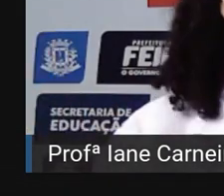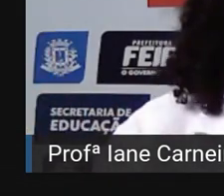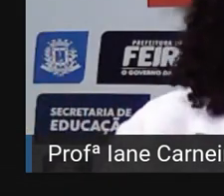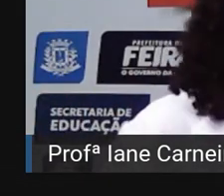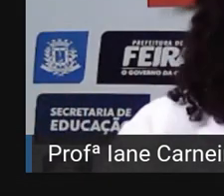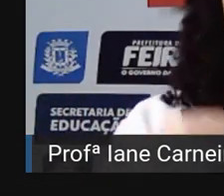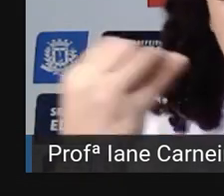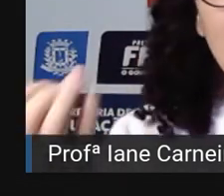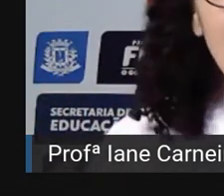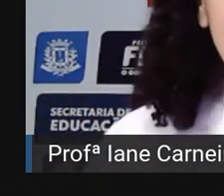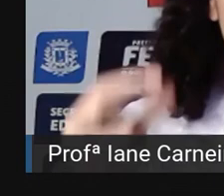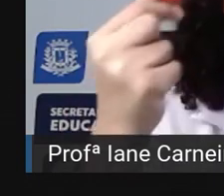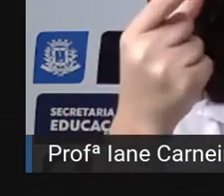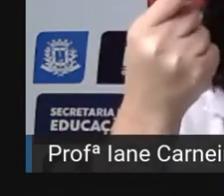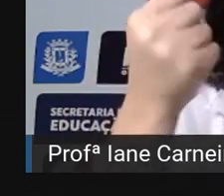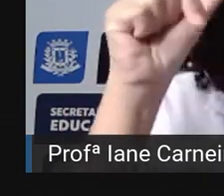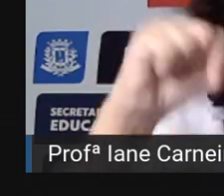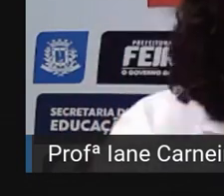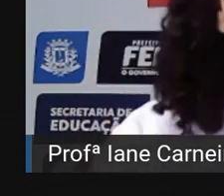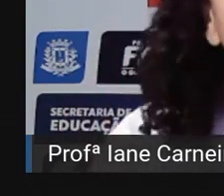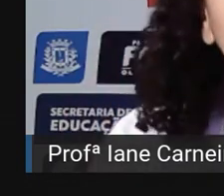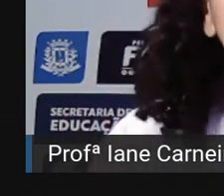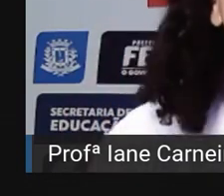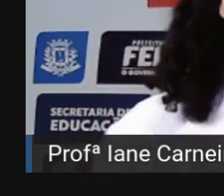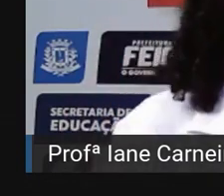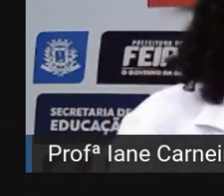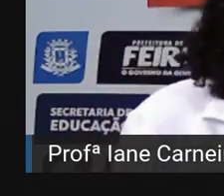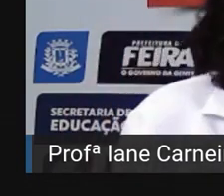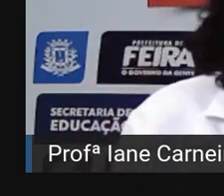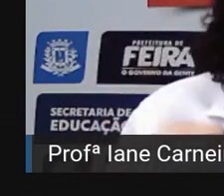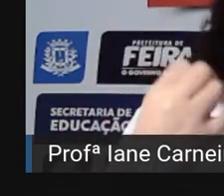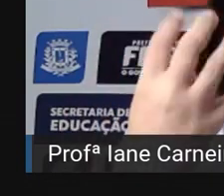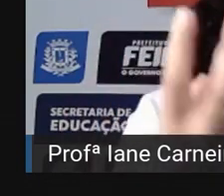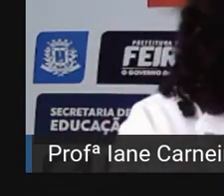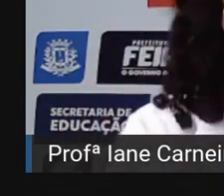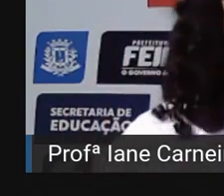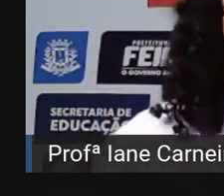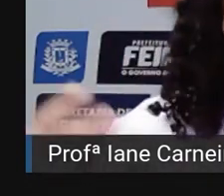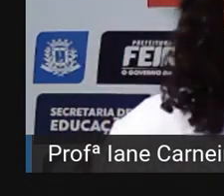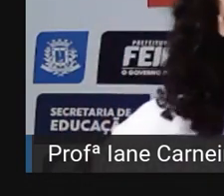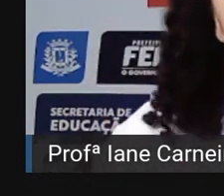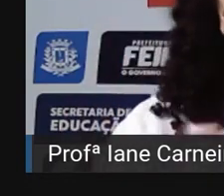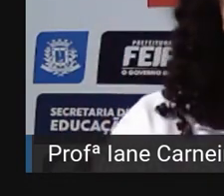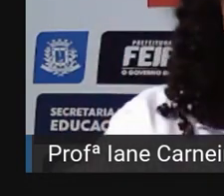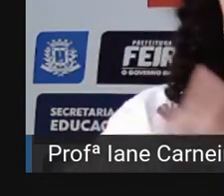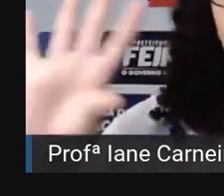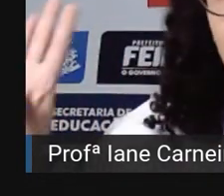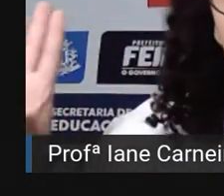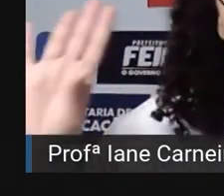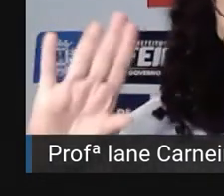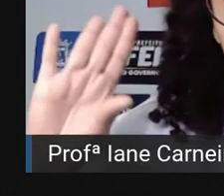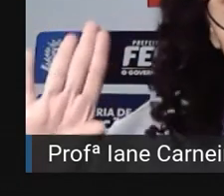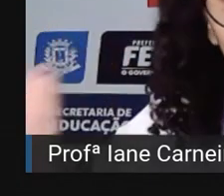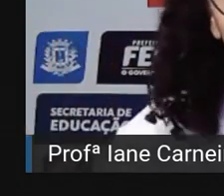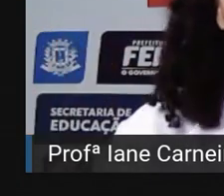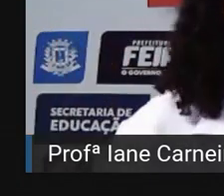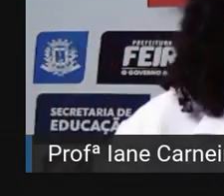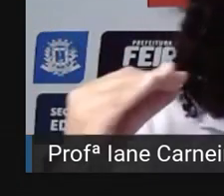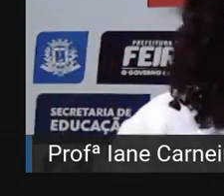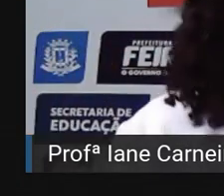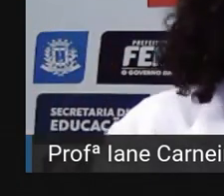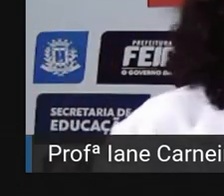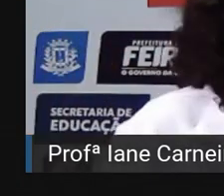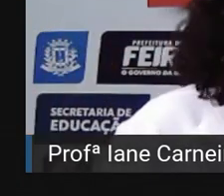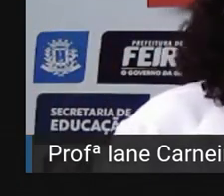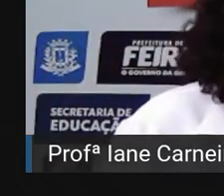Independente se é homem, se é mulher, se tem dinheiro, se não tem, né? Se é cadeirante ou não, independente do que for, né?